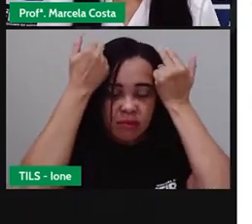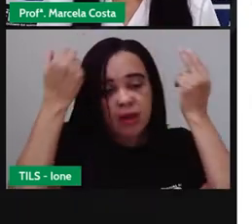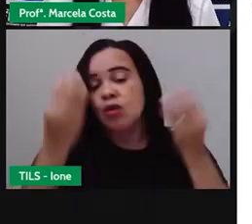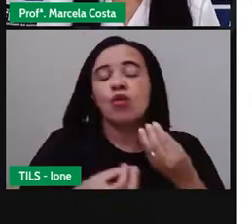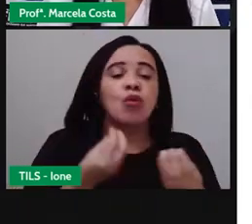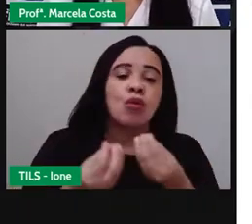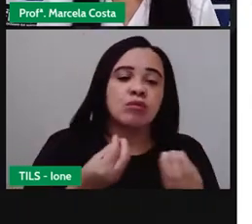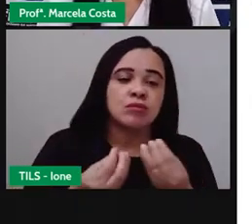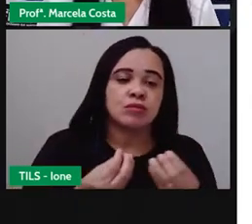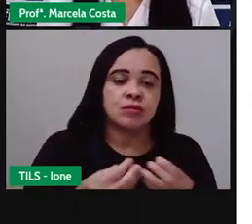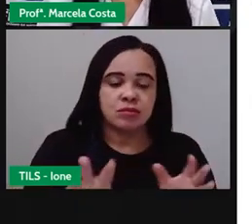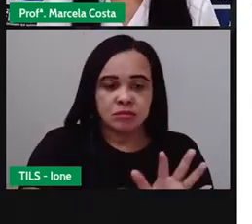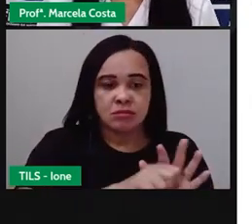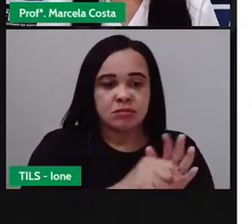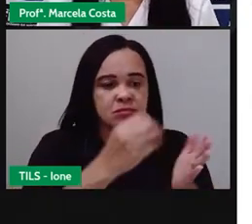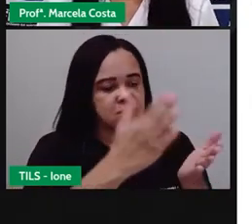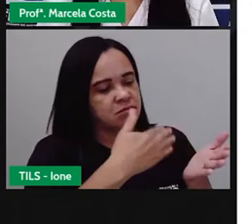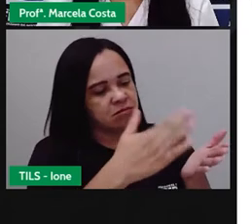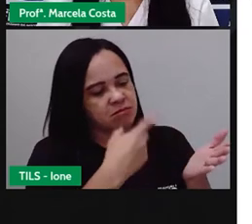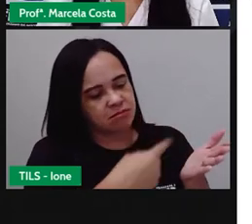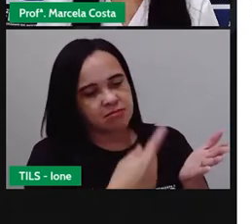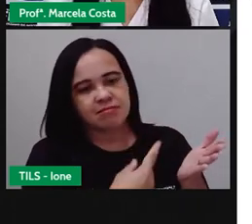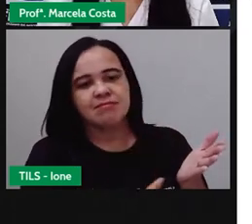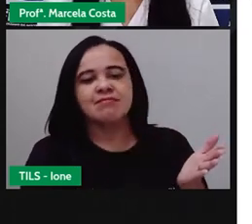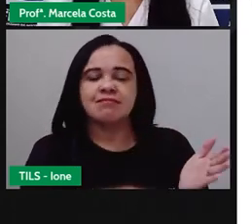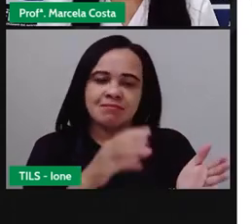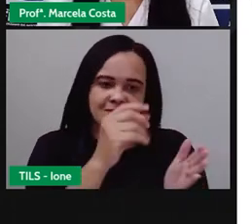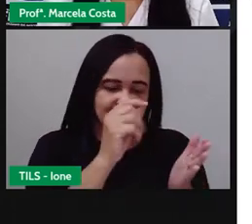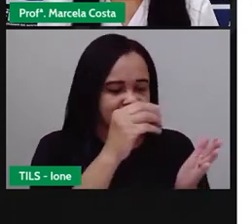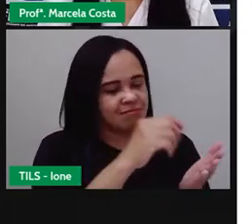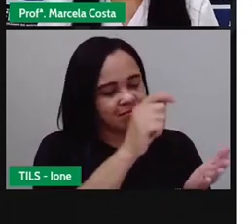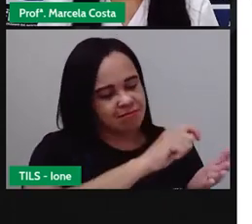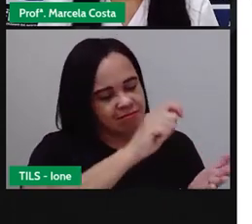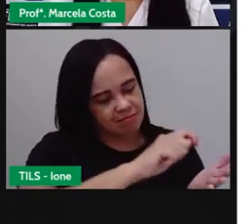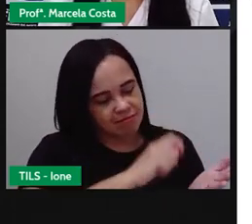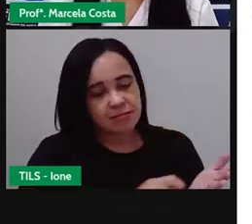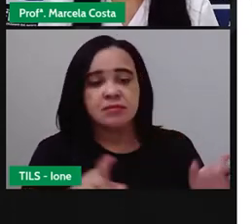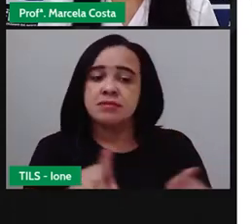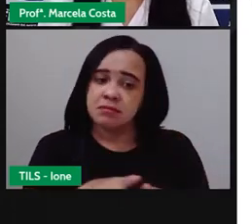Então, o coelho era branco, tinha um pelo branco,